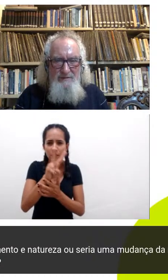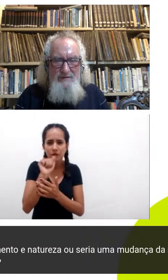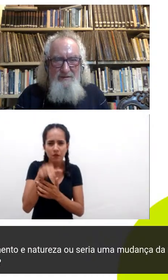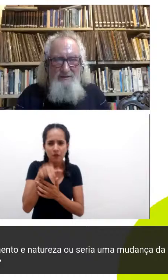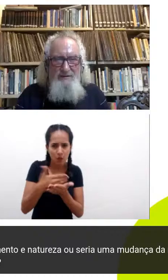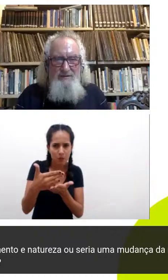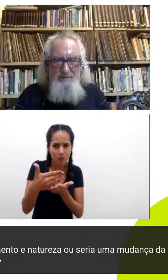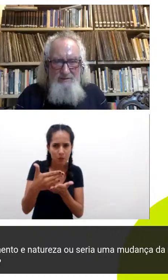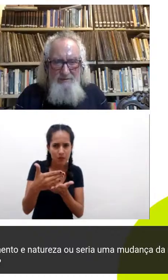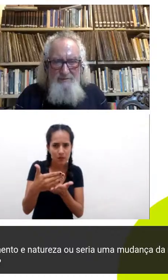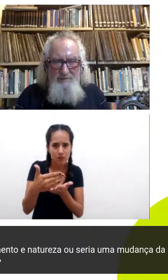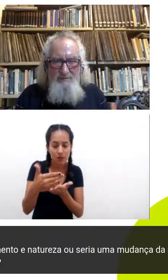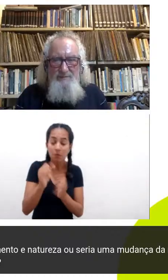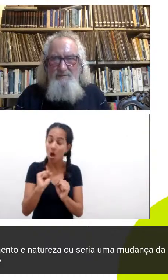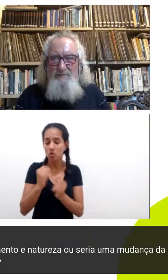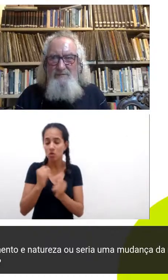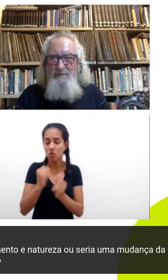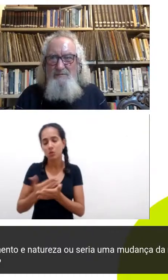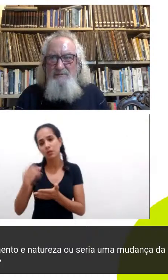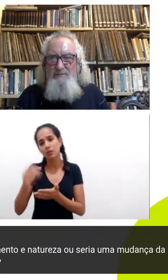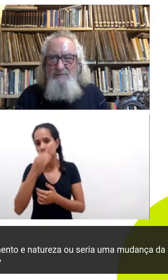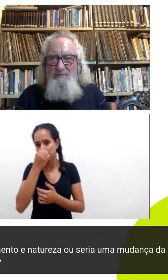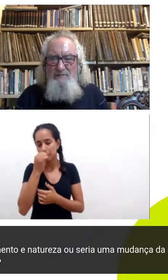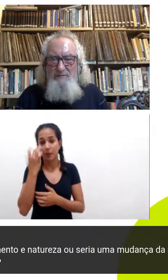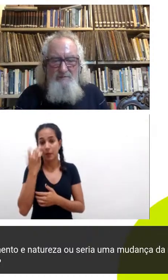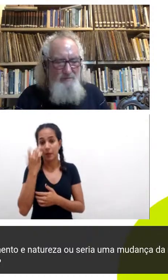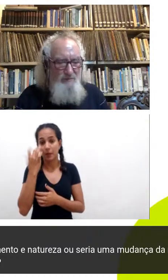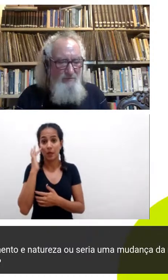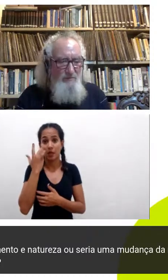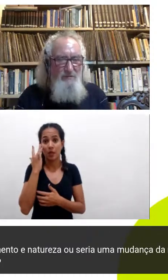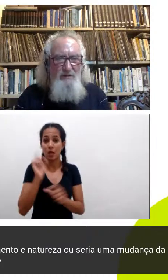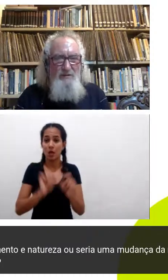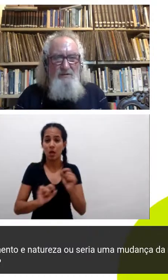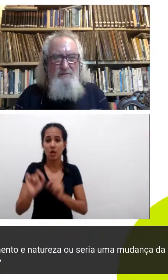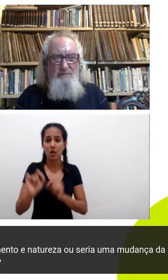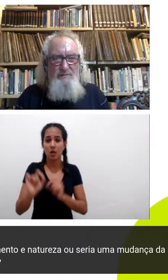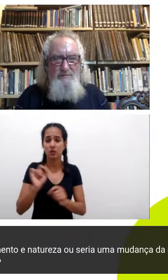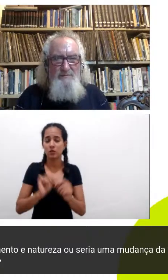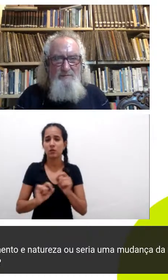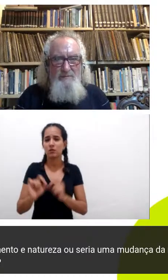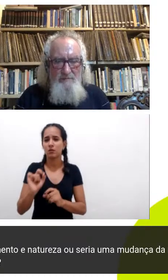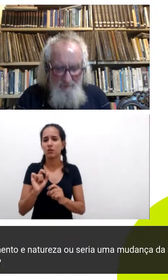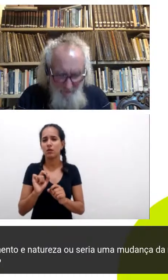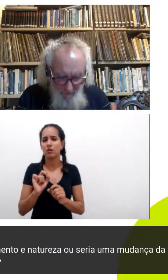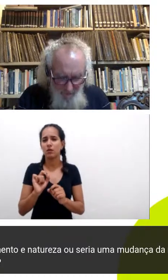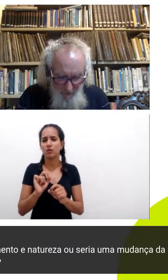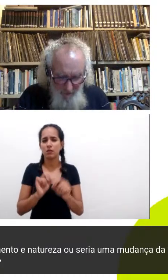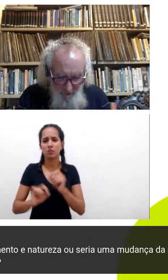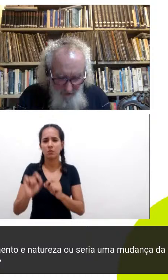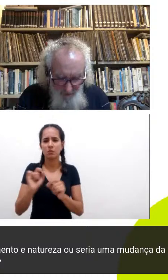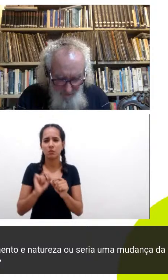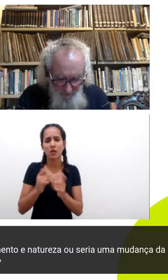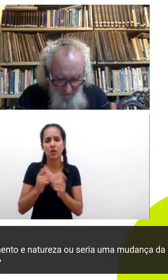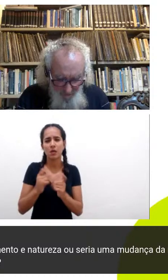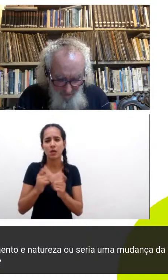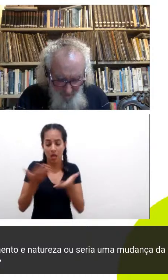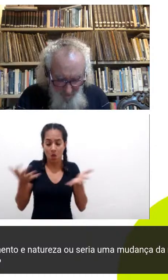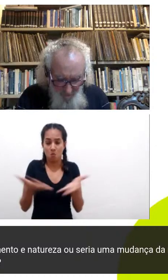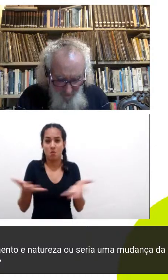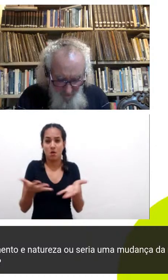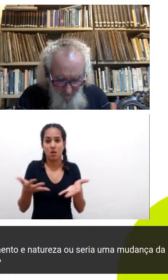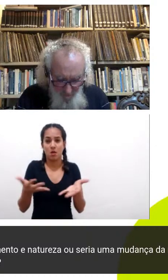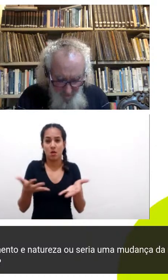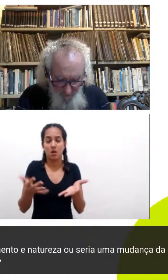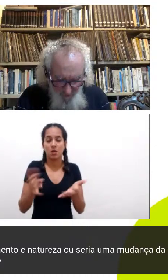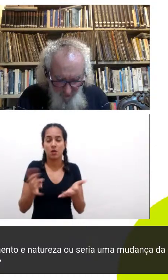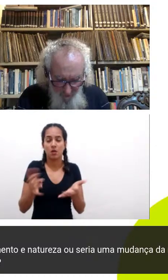pode ser é eu acho que passa pela essa questão de perspectiva né do que é desenvolvimento então eu vou retomar a frase que